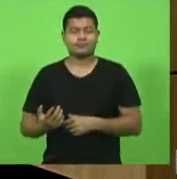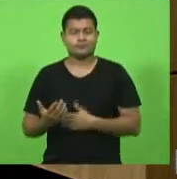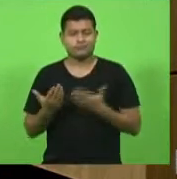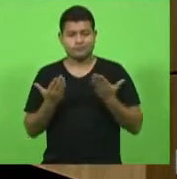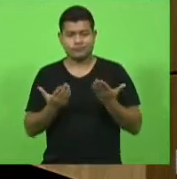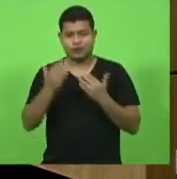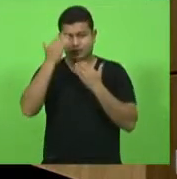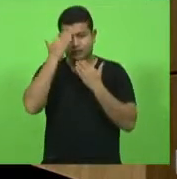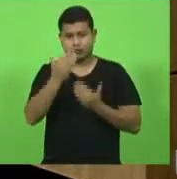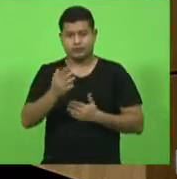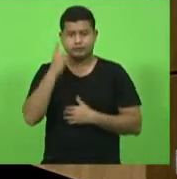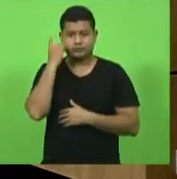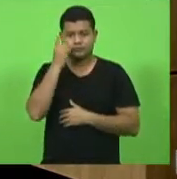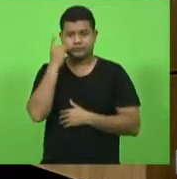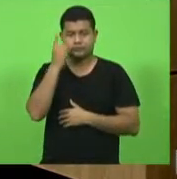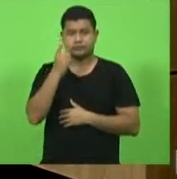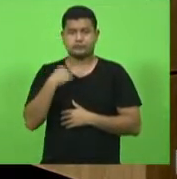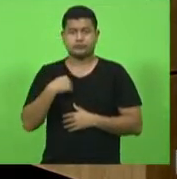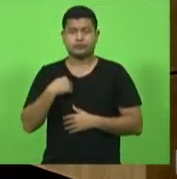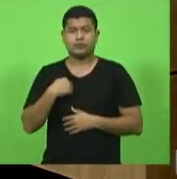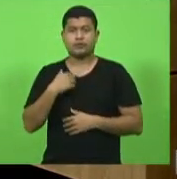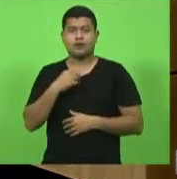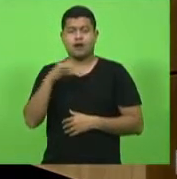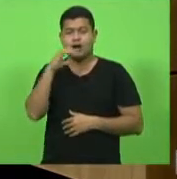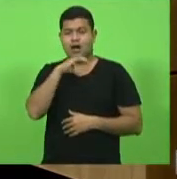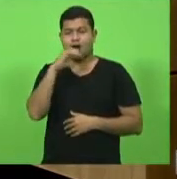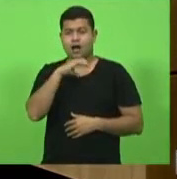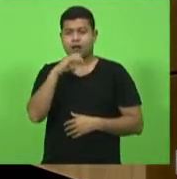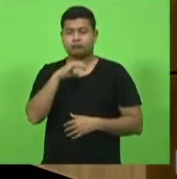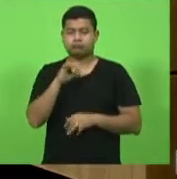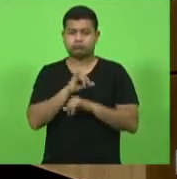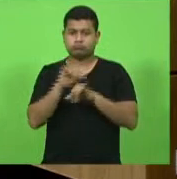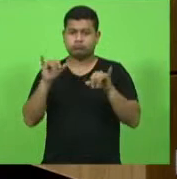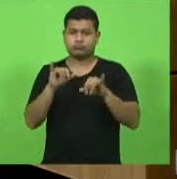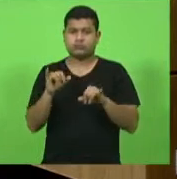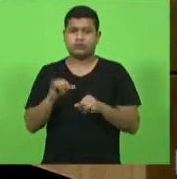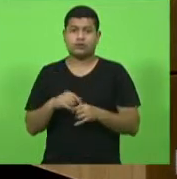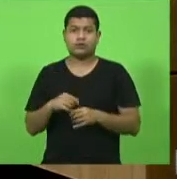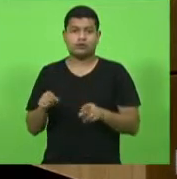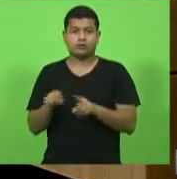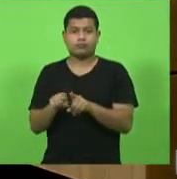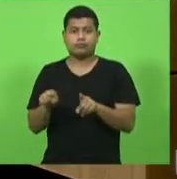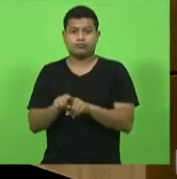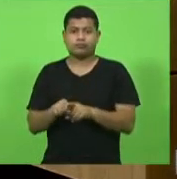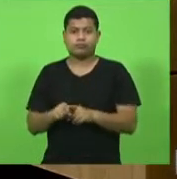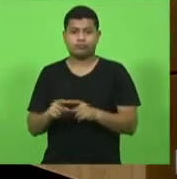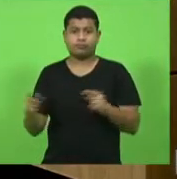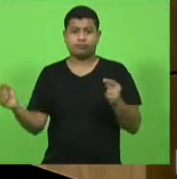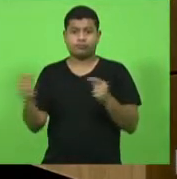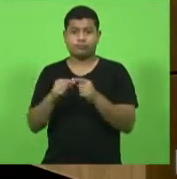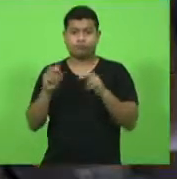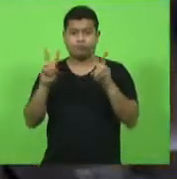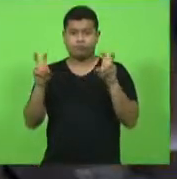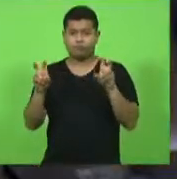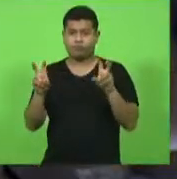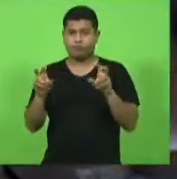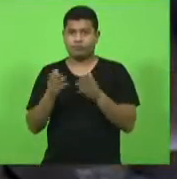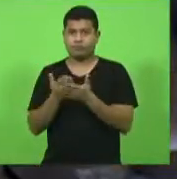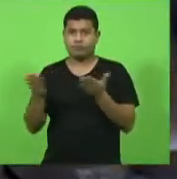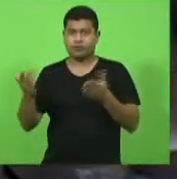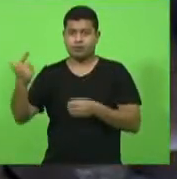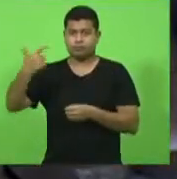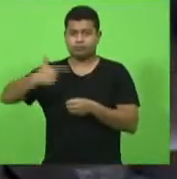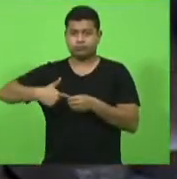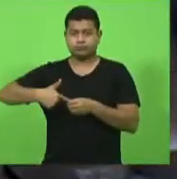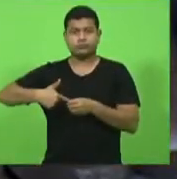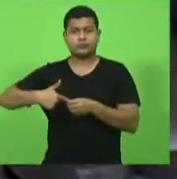eu gostaria apenas de falar rapidamente fazer algum comentário também sobre a situação do combustível o preço